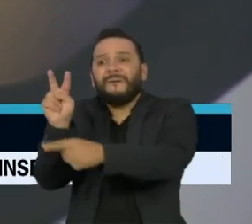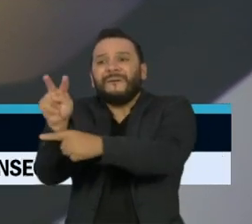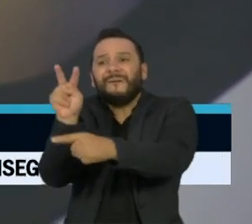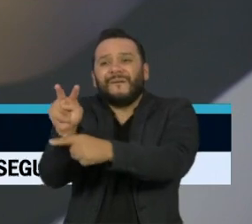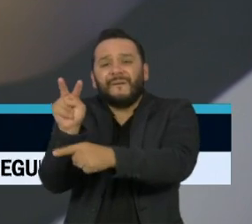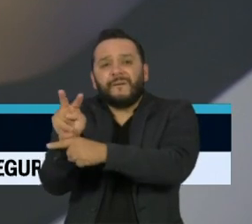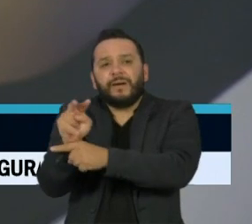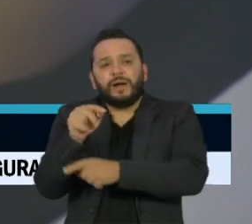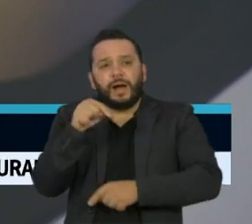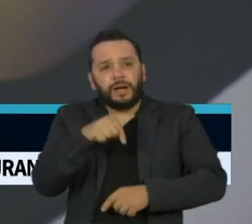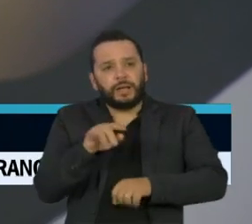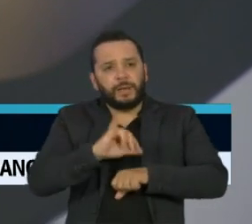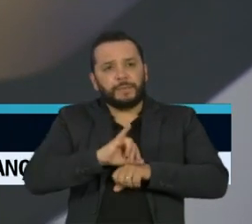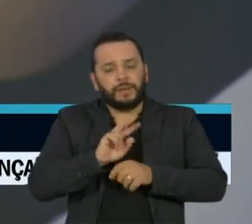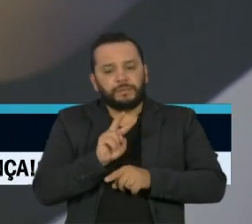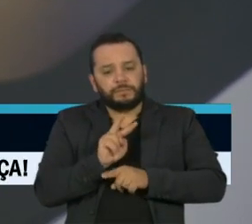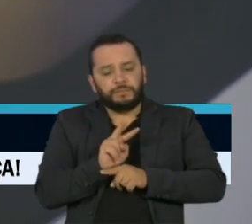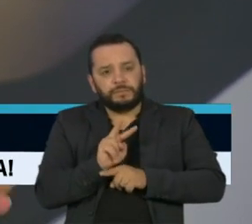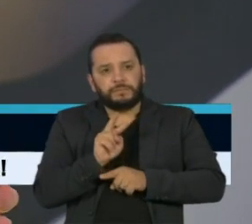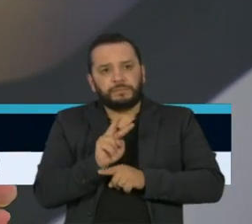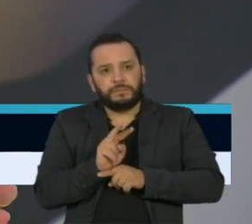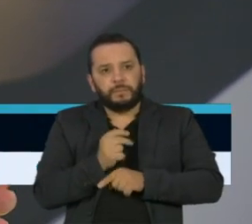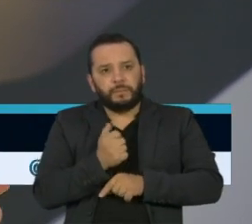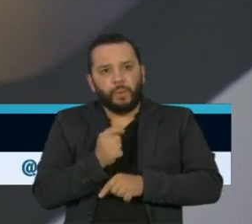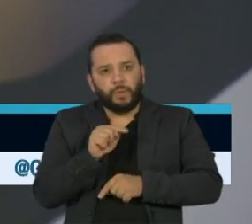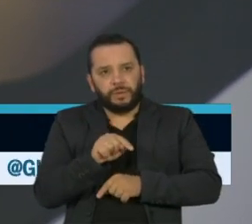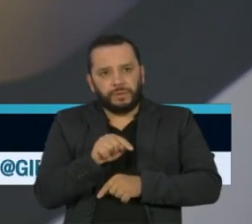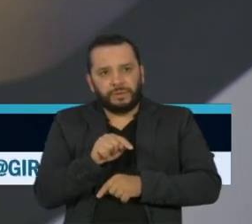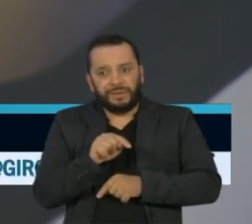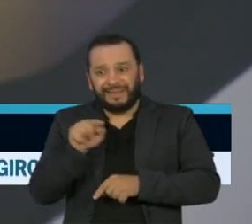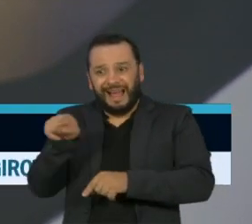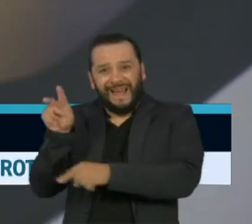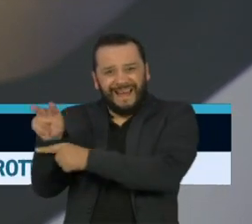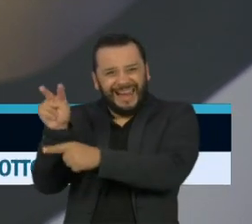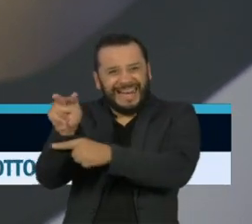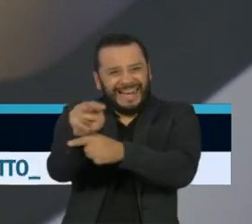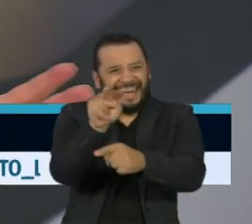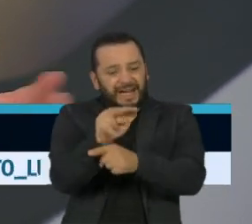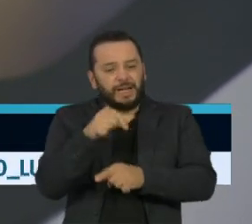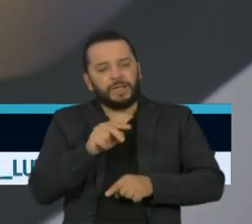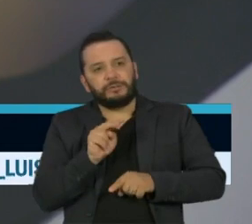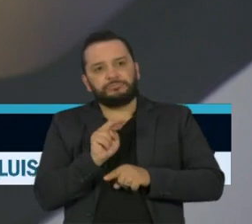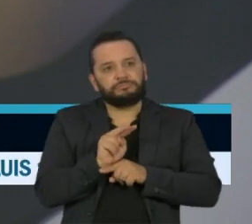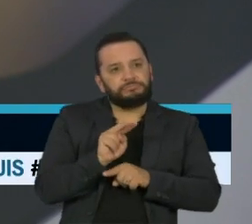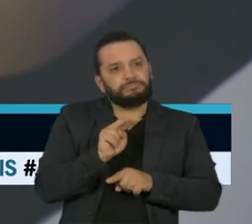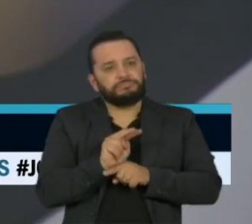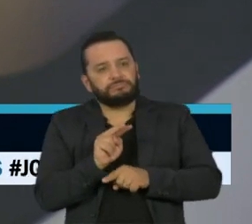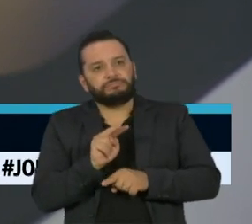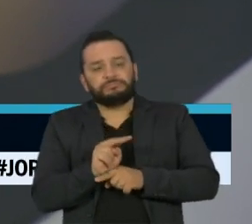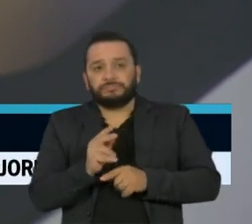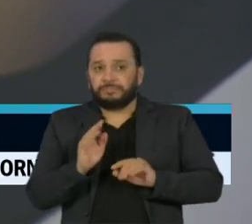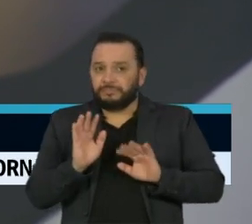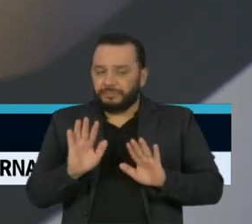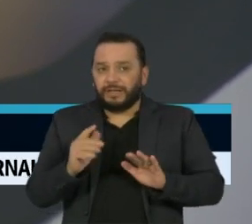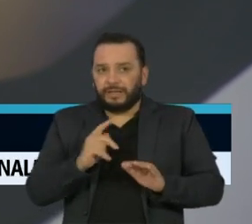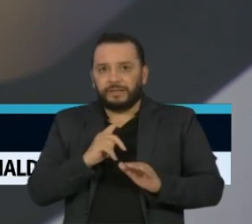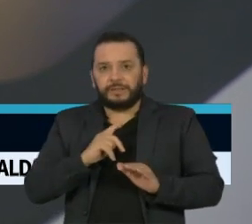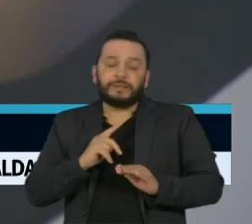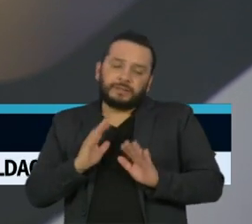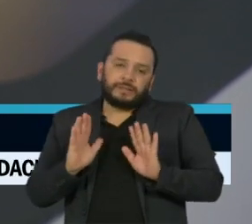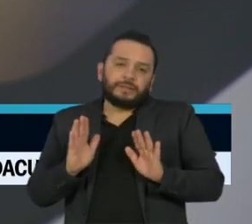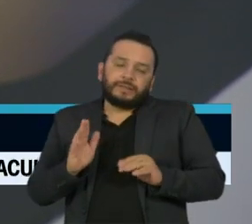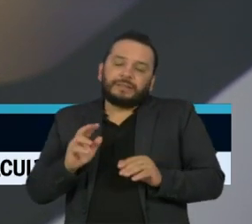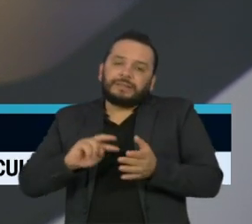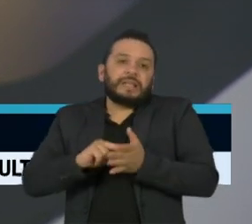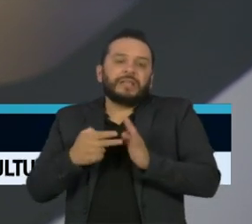de cuidado na capital. A média é péssima. Quer dizer que a humanidade tem meia mama, uma